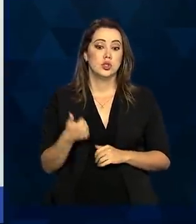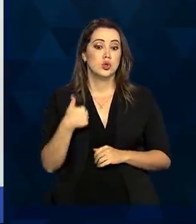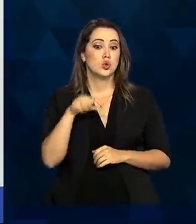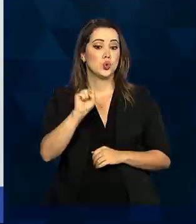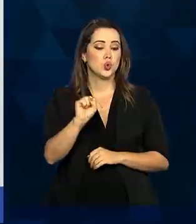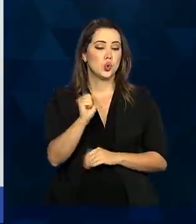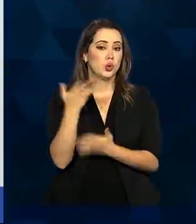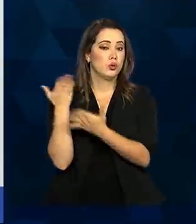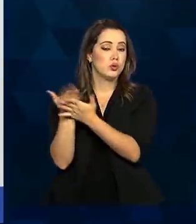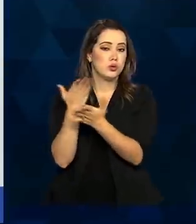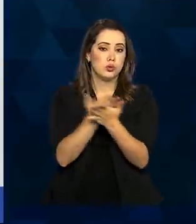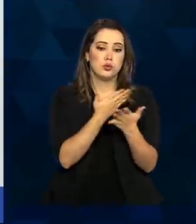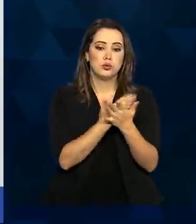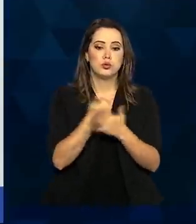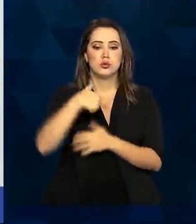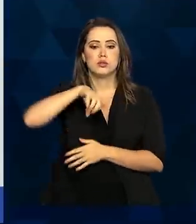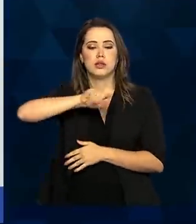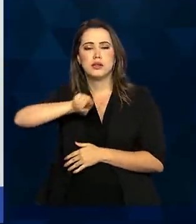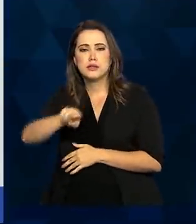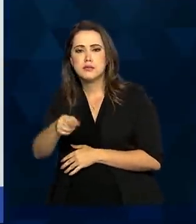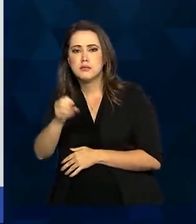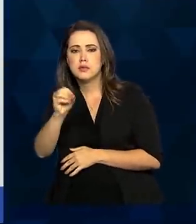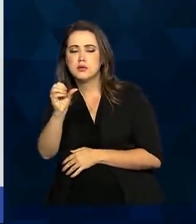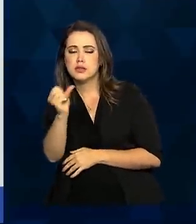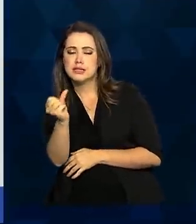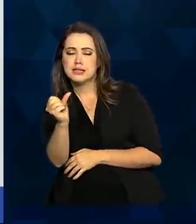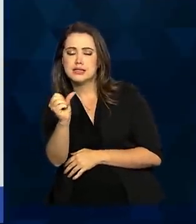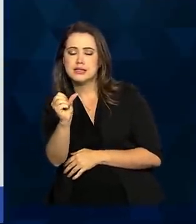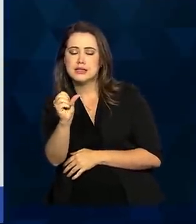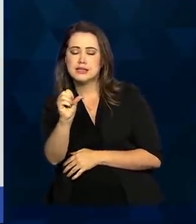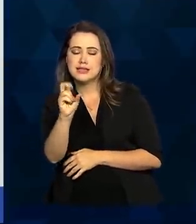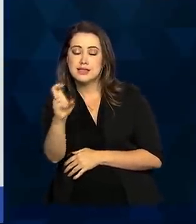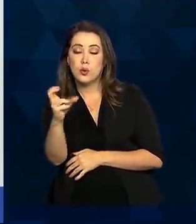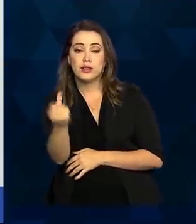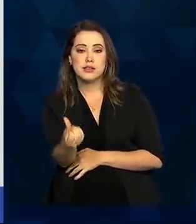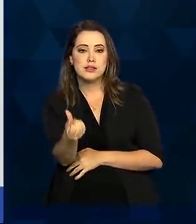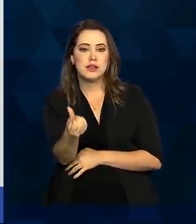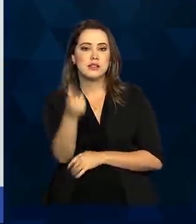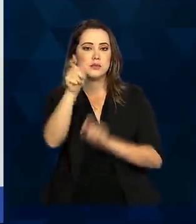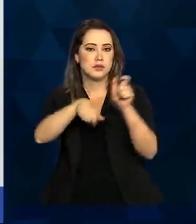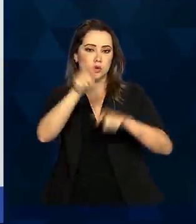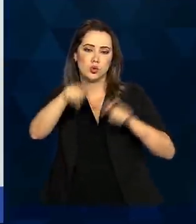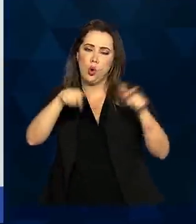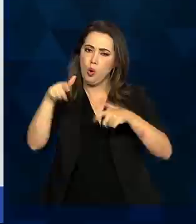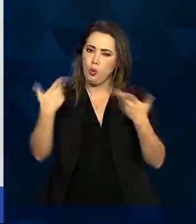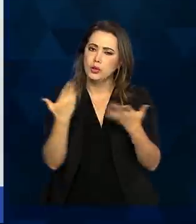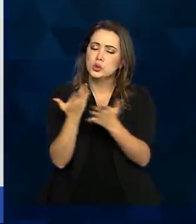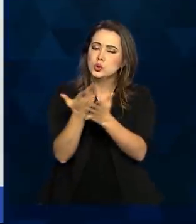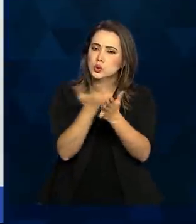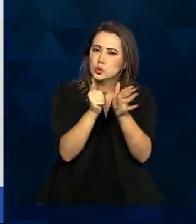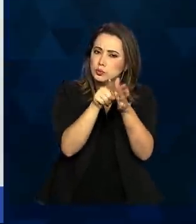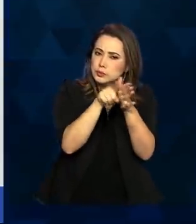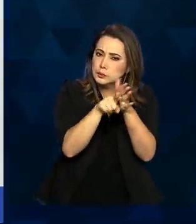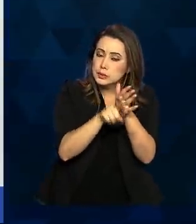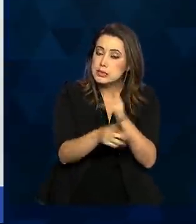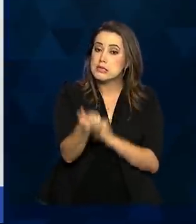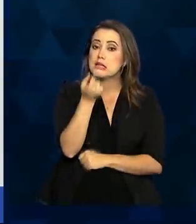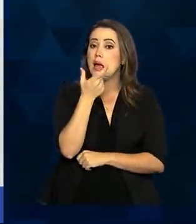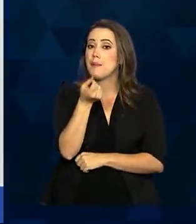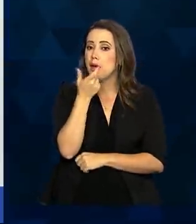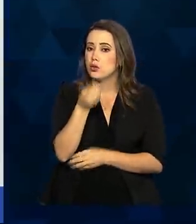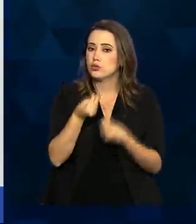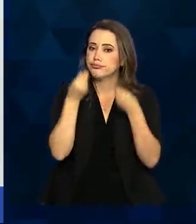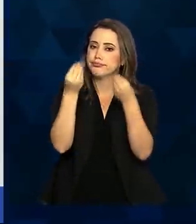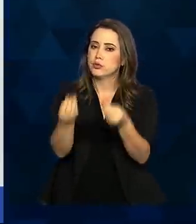envolvendo 10.056 participantes, estudos experimentais com hidroxicloroquina